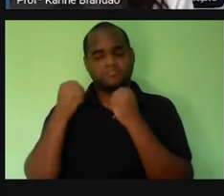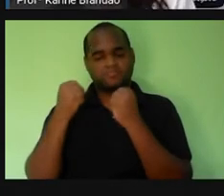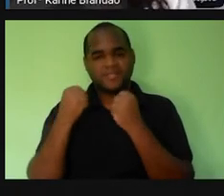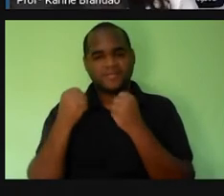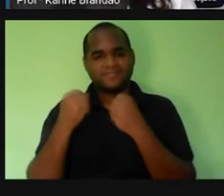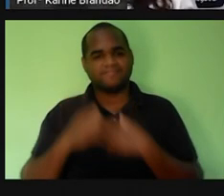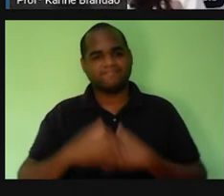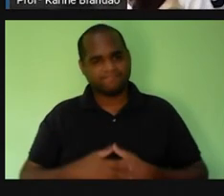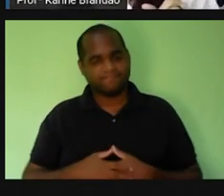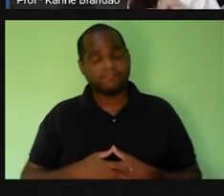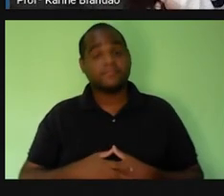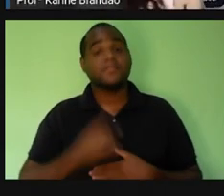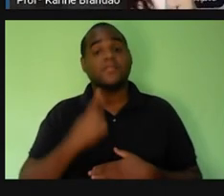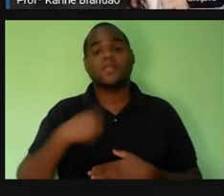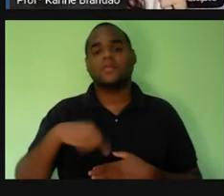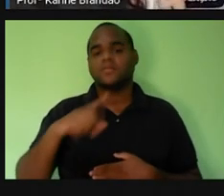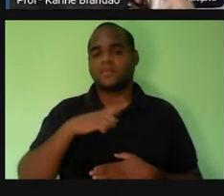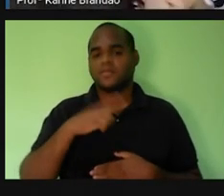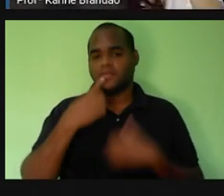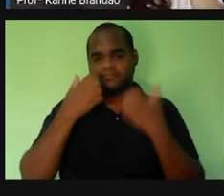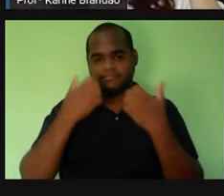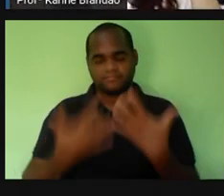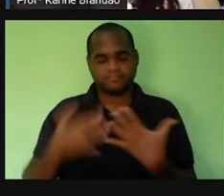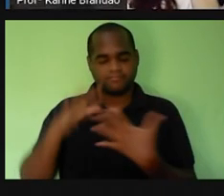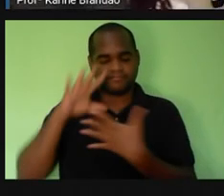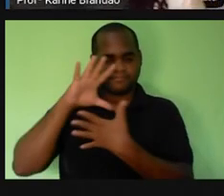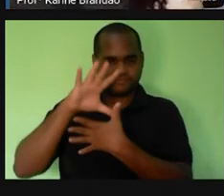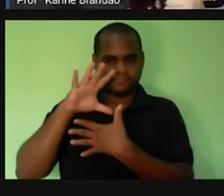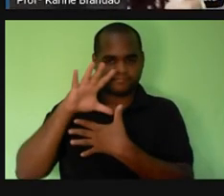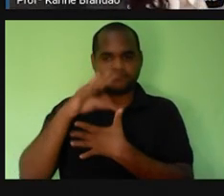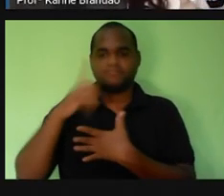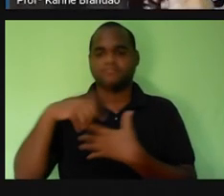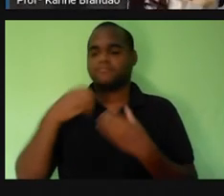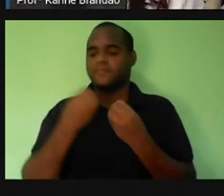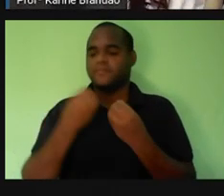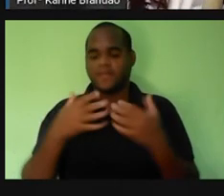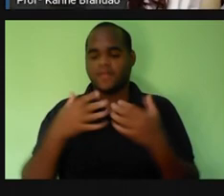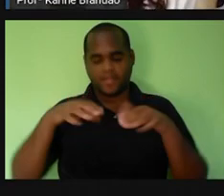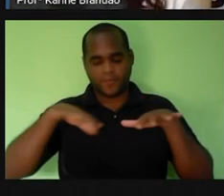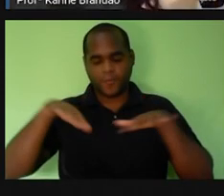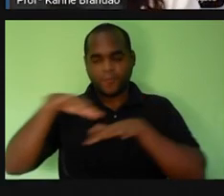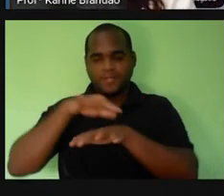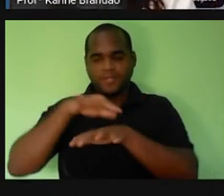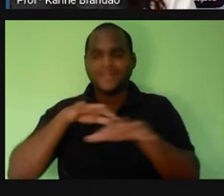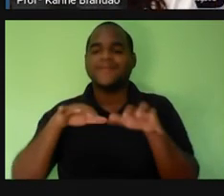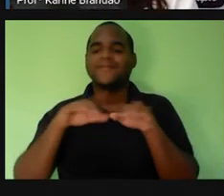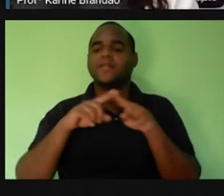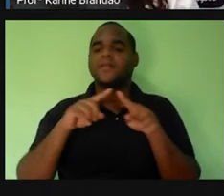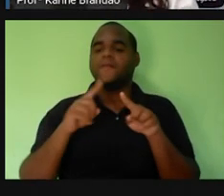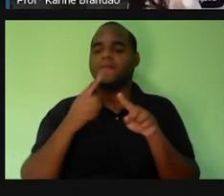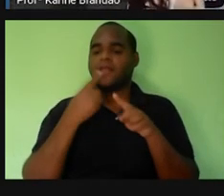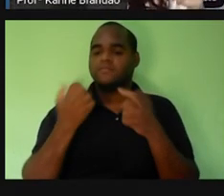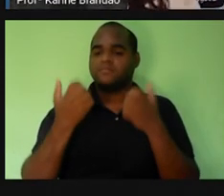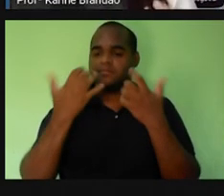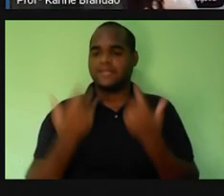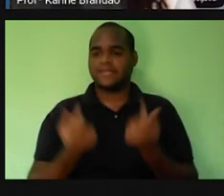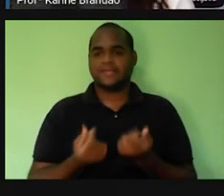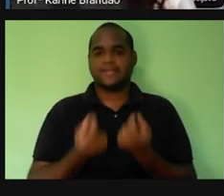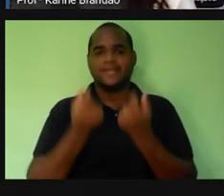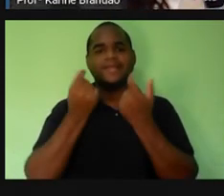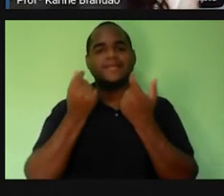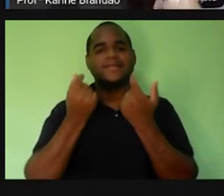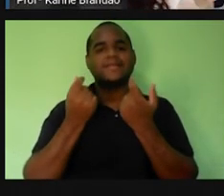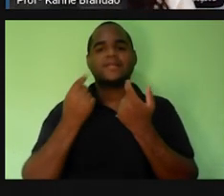tá? Quando nós falamos de território, quando falamos de porção de terra, quando falamos de riquezas, né? Nós estamos